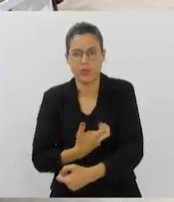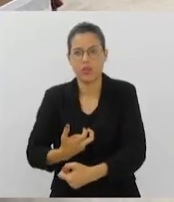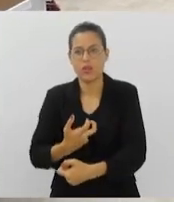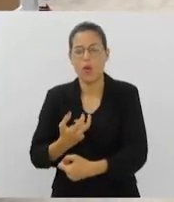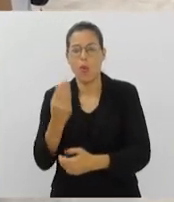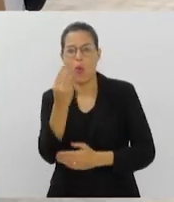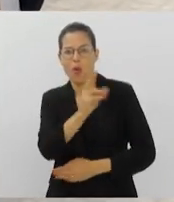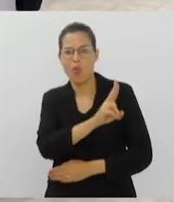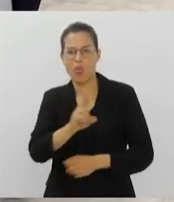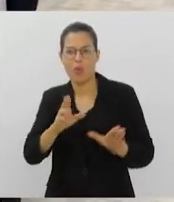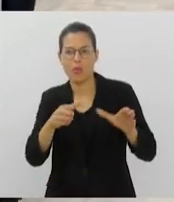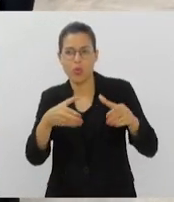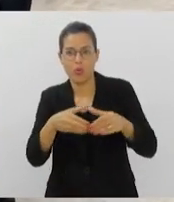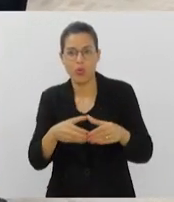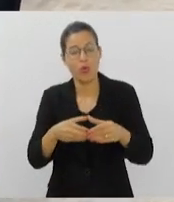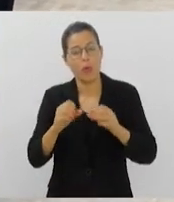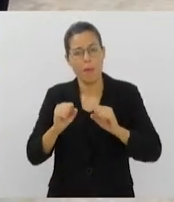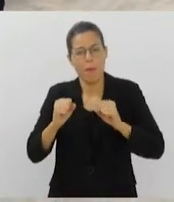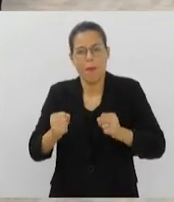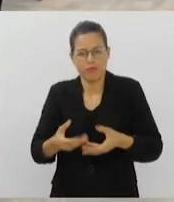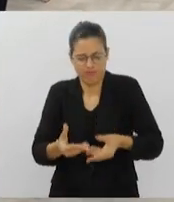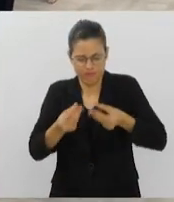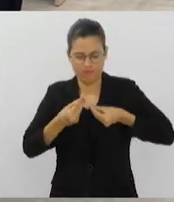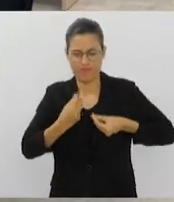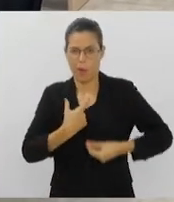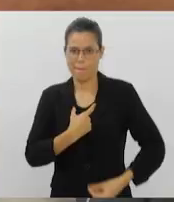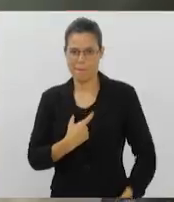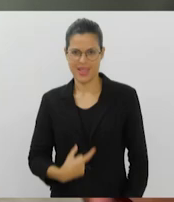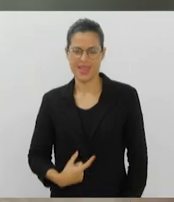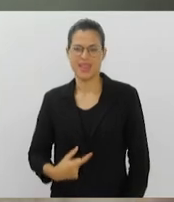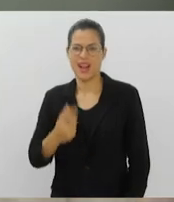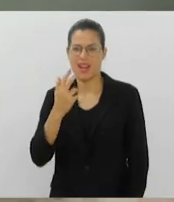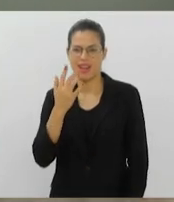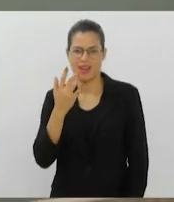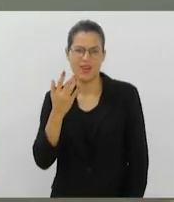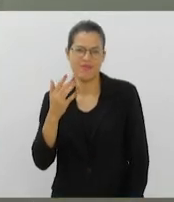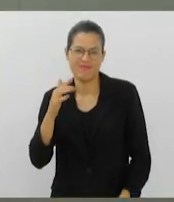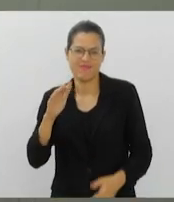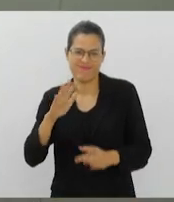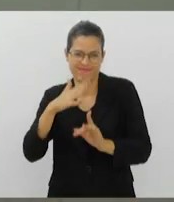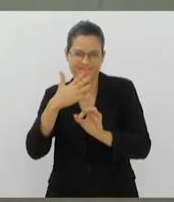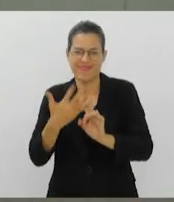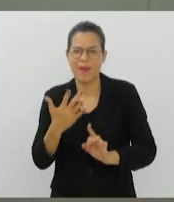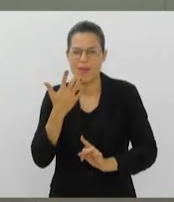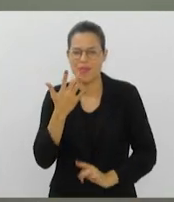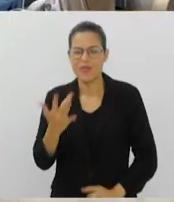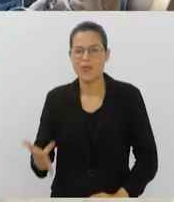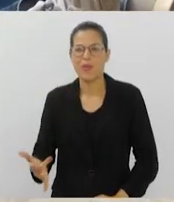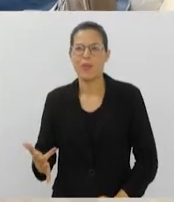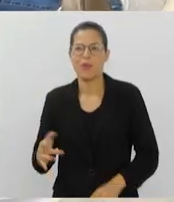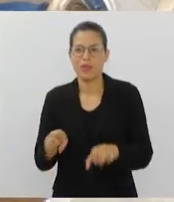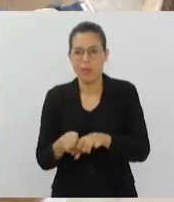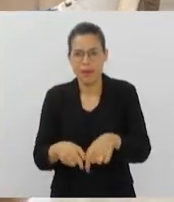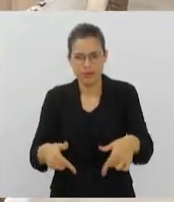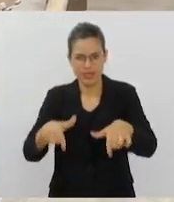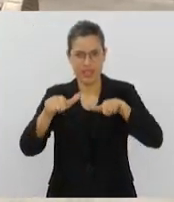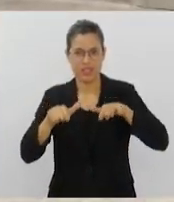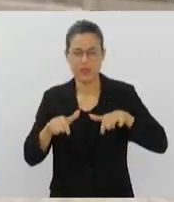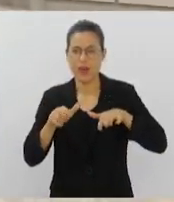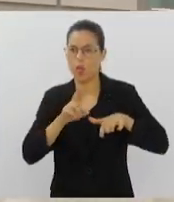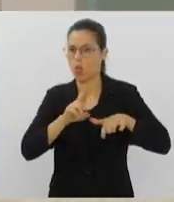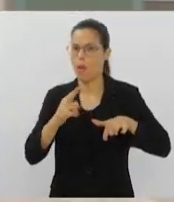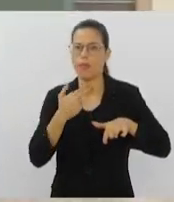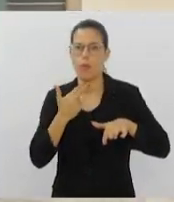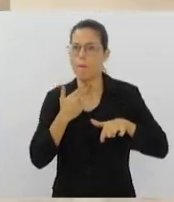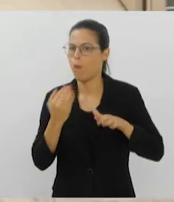automaticamente concorrendo a uma medalha de honra ao mérito de ouro e um certificado de doador Influ do Bem. O nome não pode ser de uma